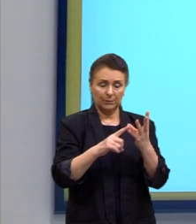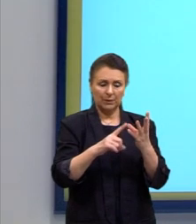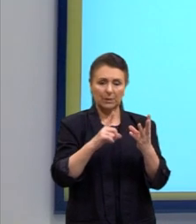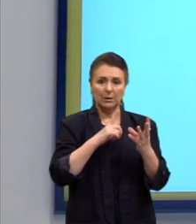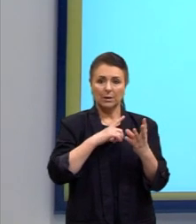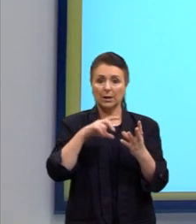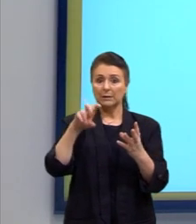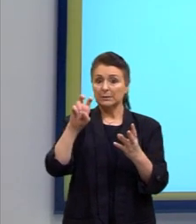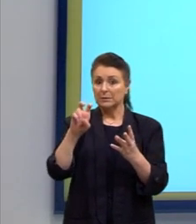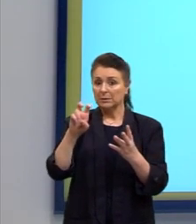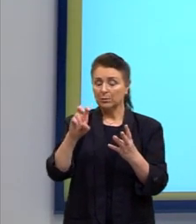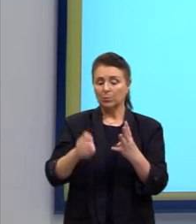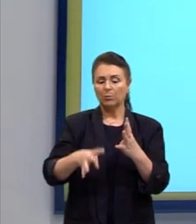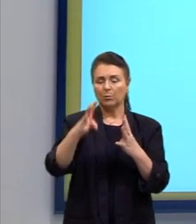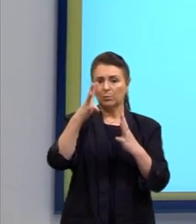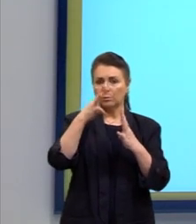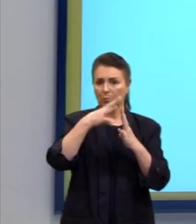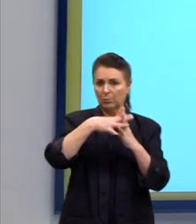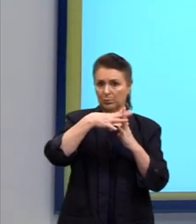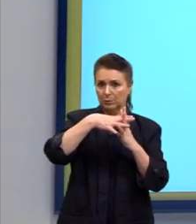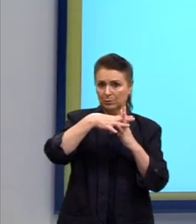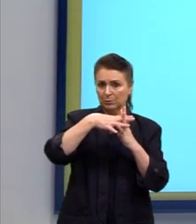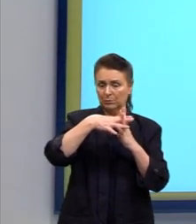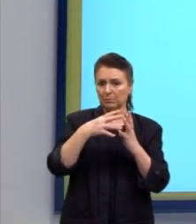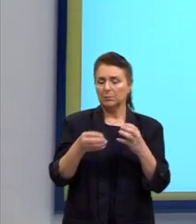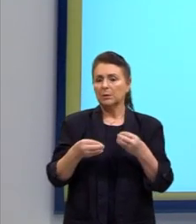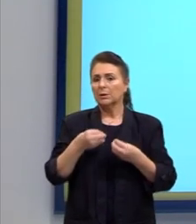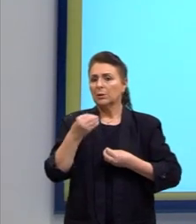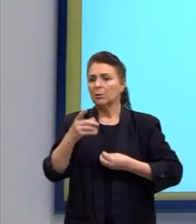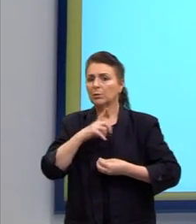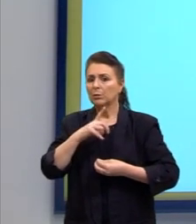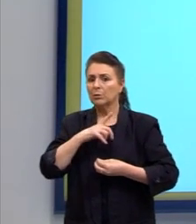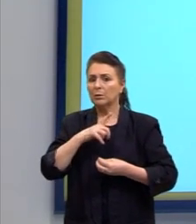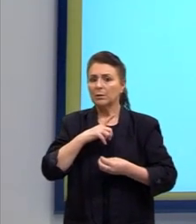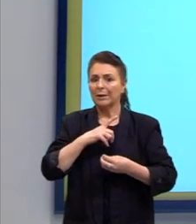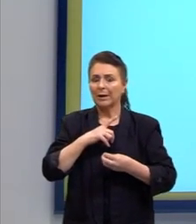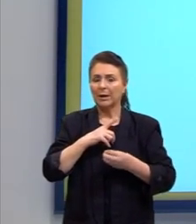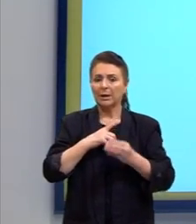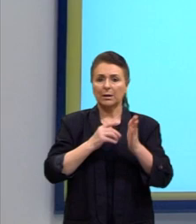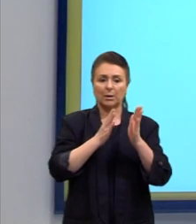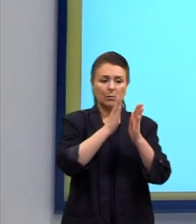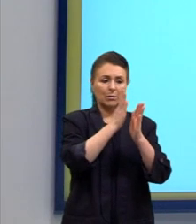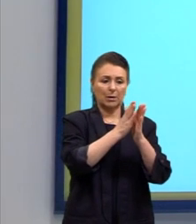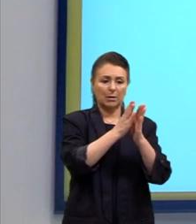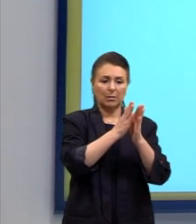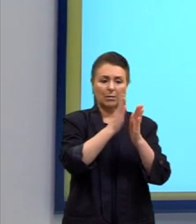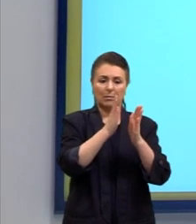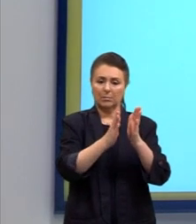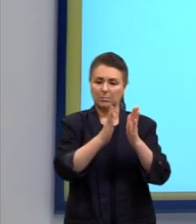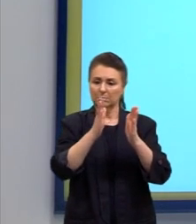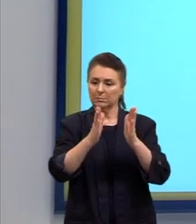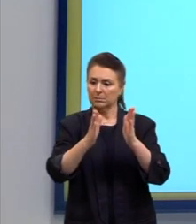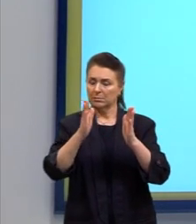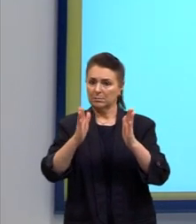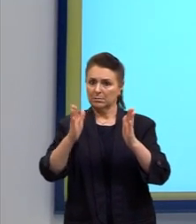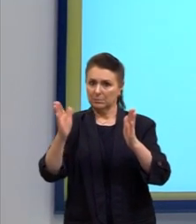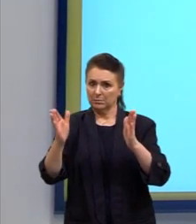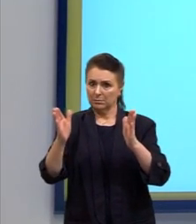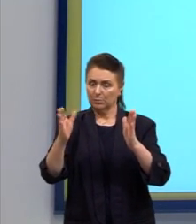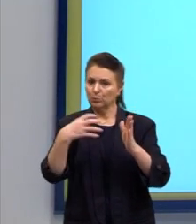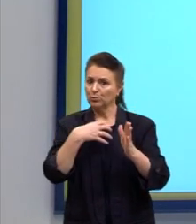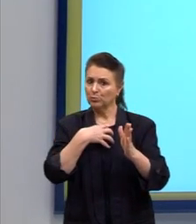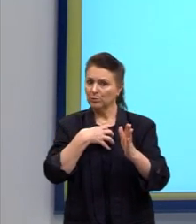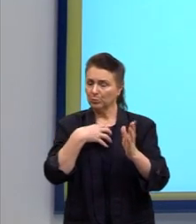cinco consoantes. E como nós temos que intercalar, o único formato possível